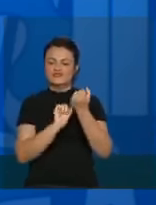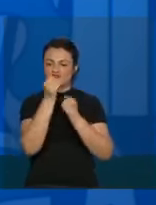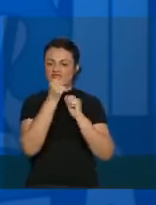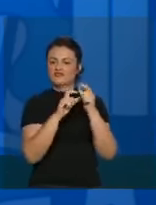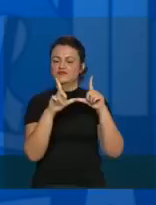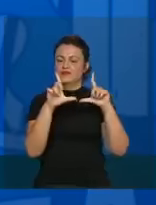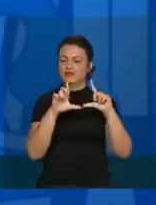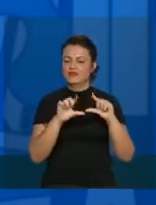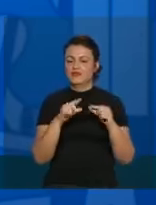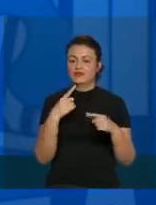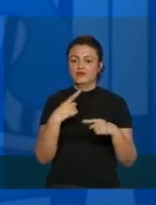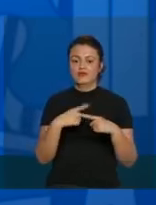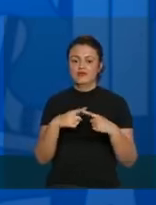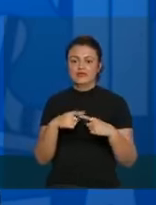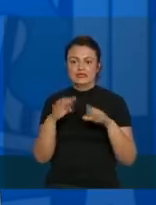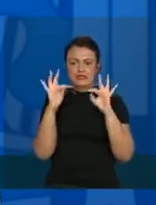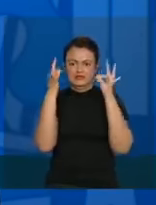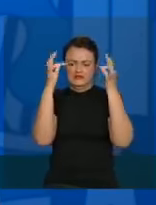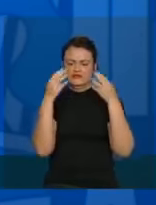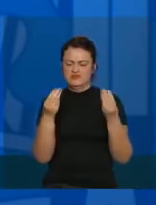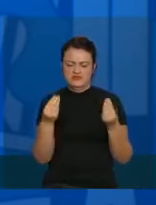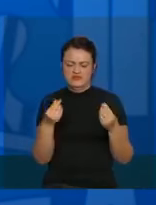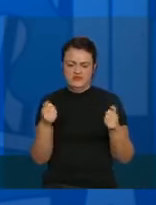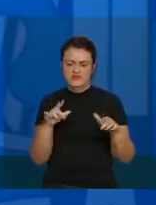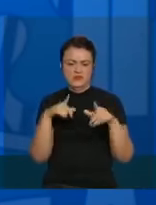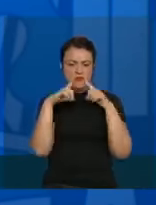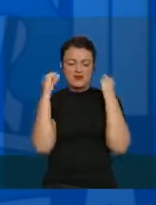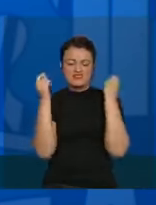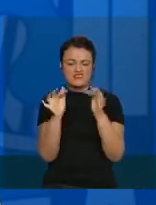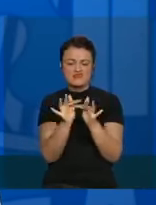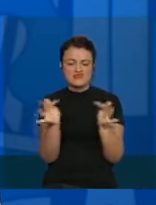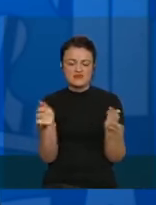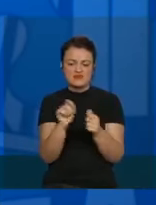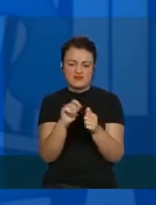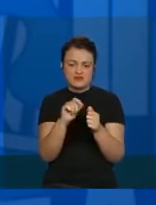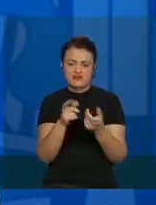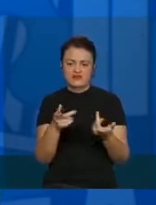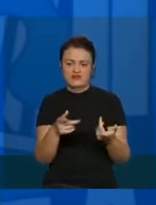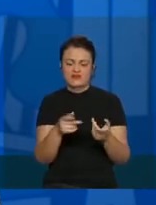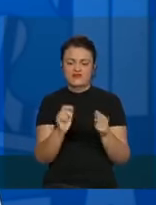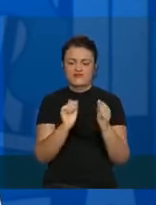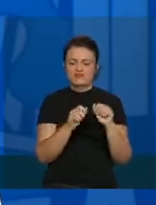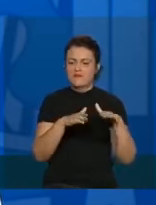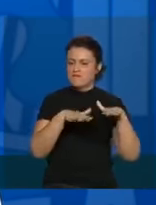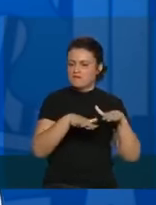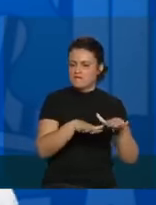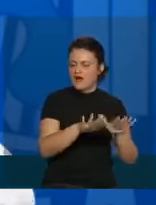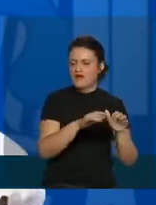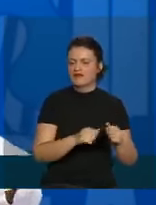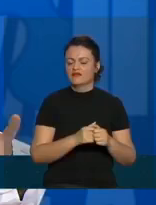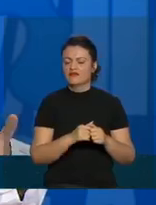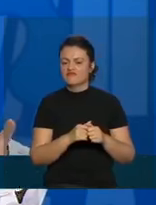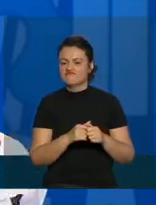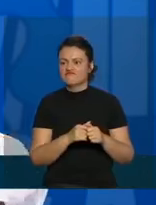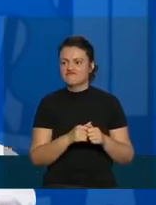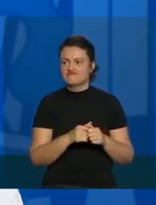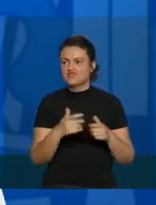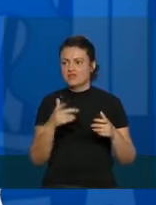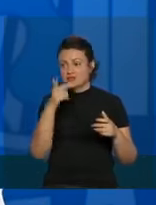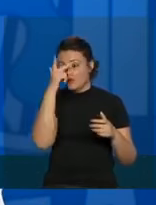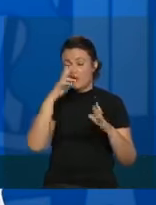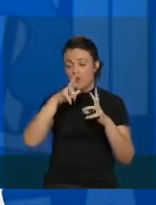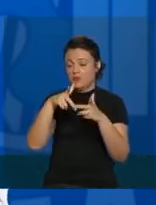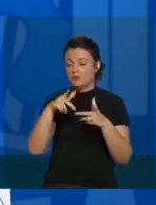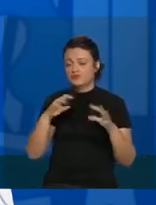itens que não são de grande tecnologia, como é o caso de máscara. Não investimos em máquinas, nada. E estava todo mundo assim, o